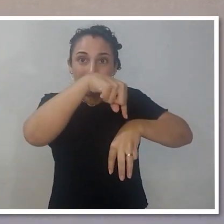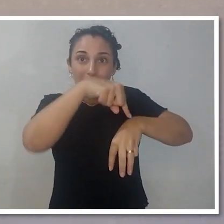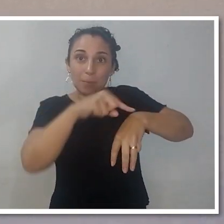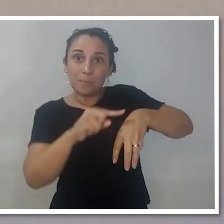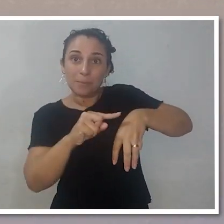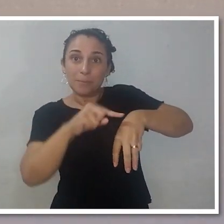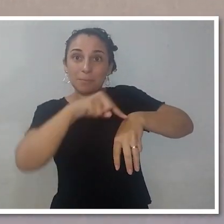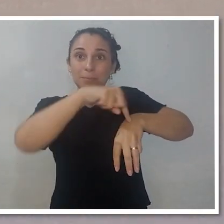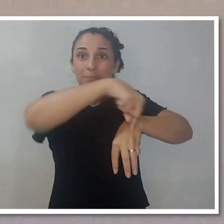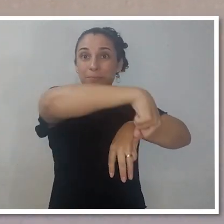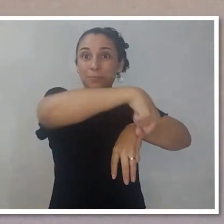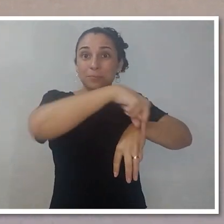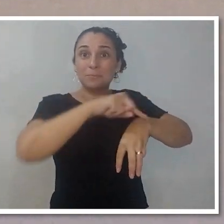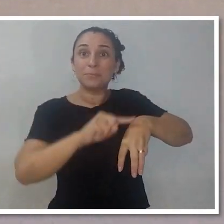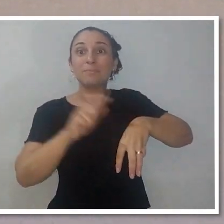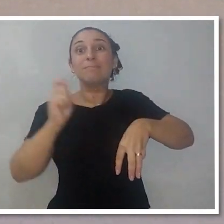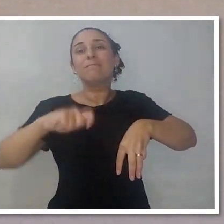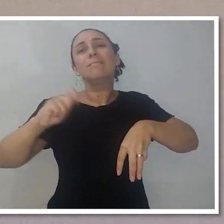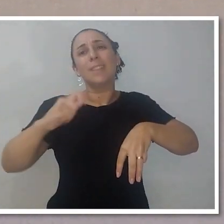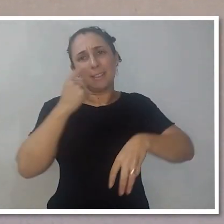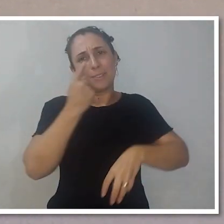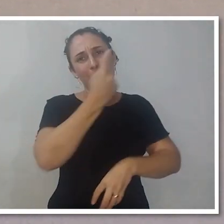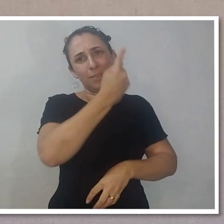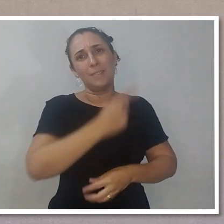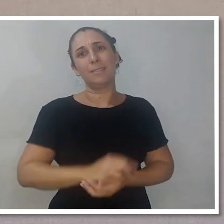Você simplesmente, olha,